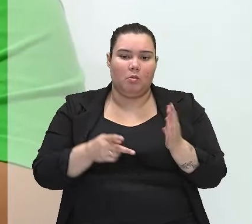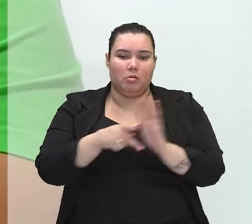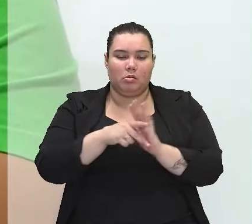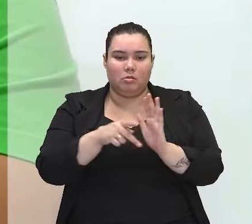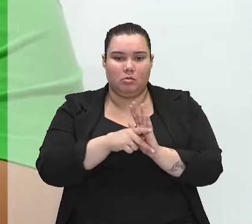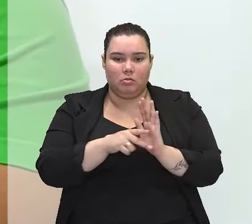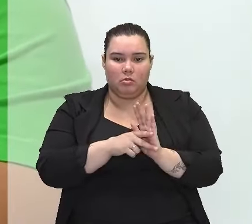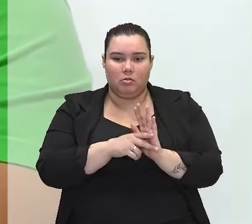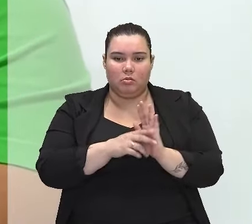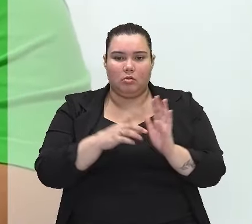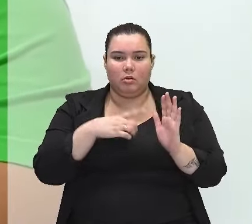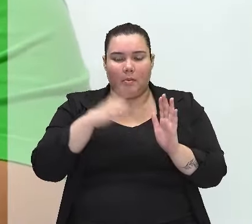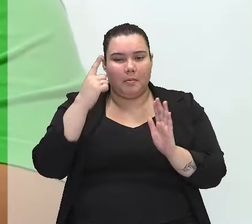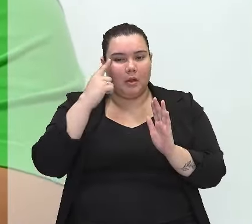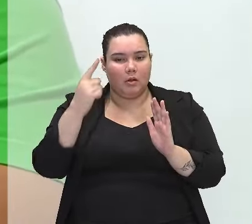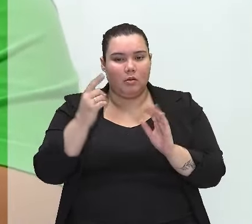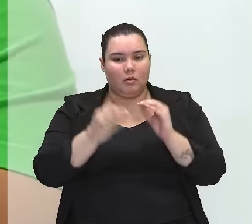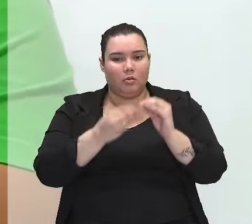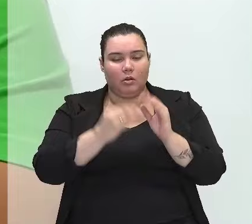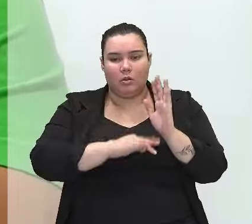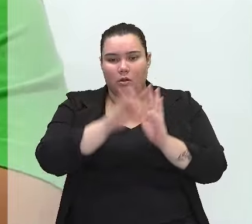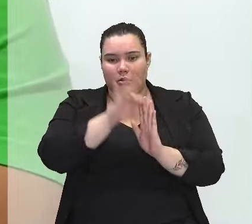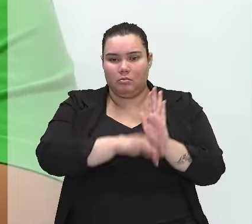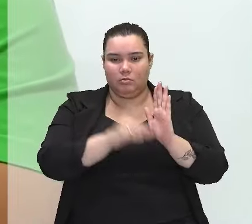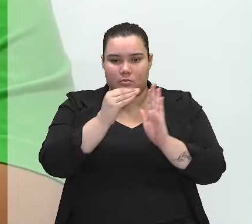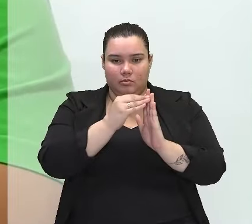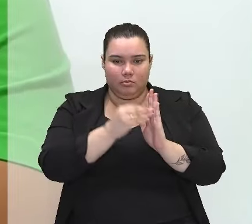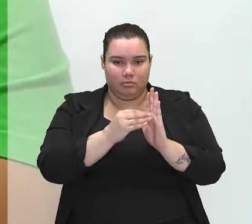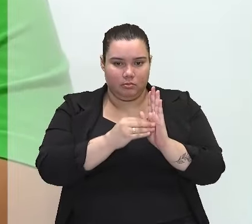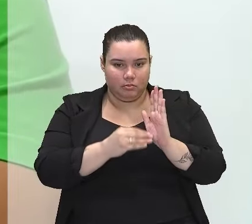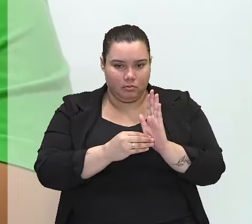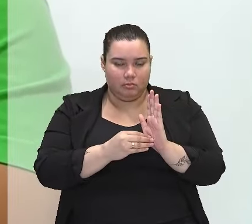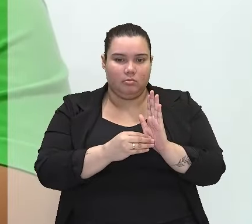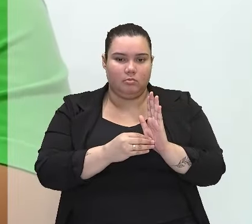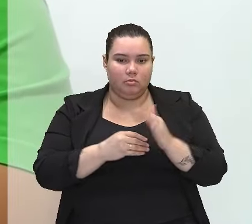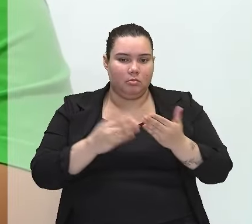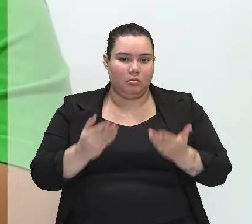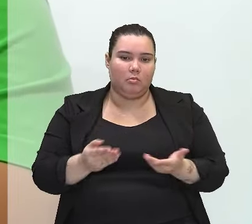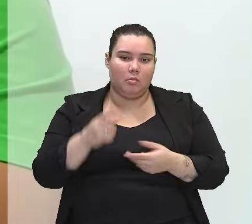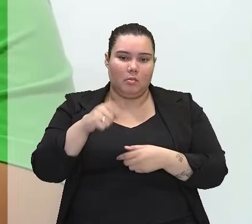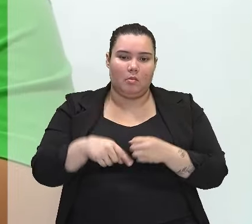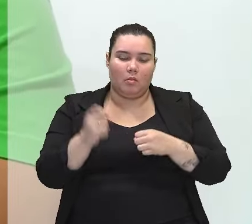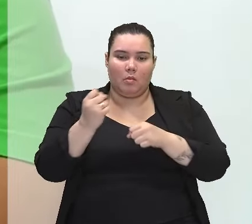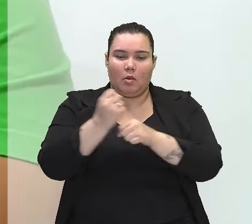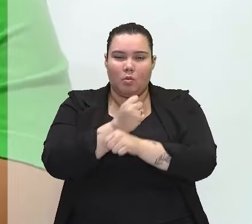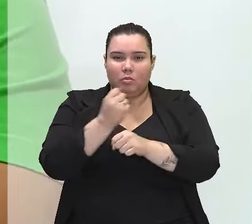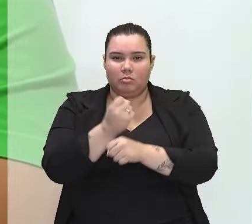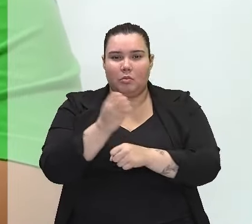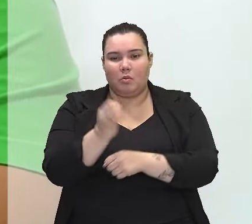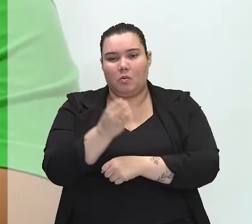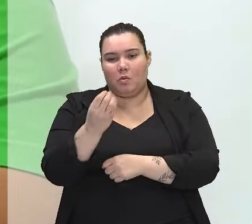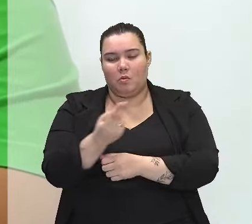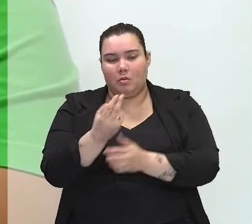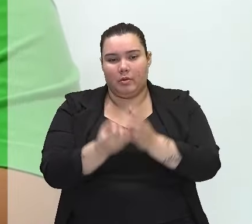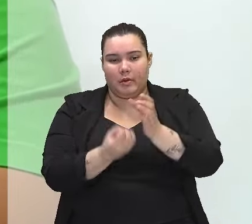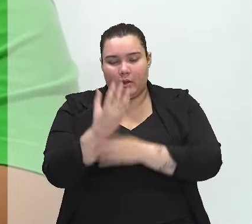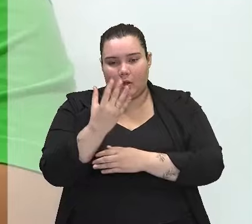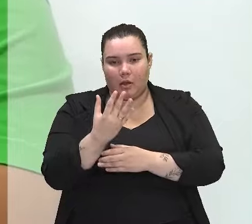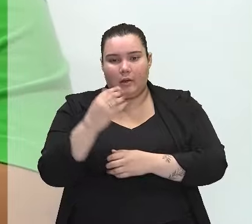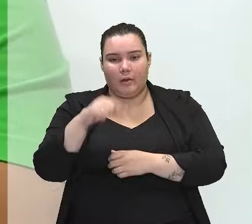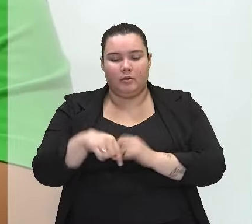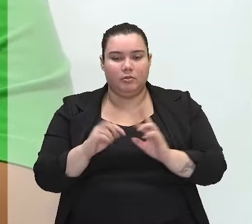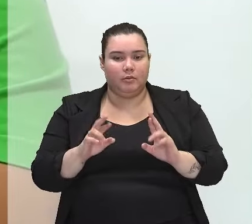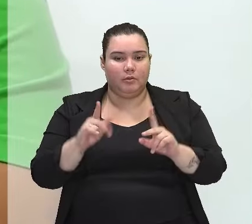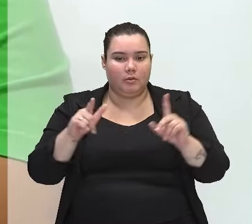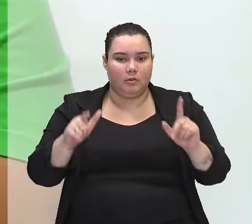onde você também começa a pensar, escrever e estar construindo alguma coisa. Então, uma construção, acredito que ela vai ter uma definição